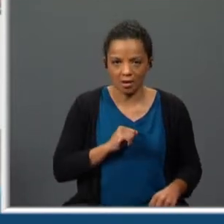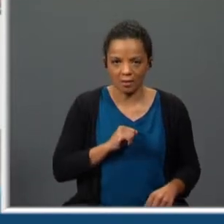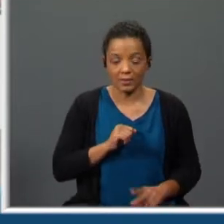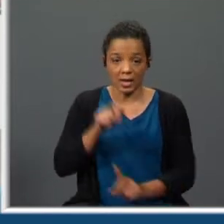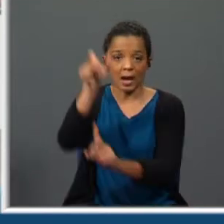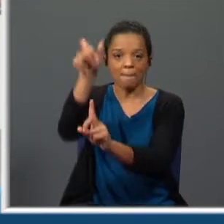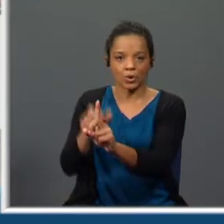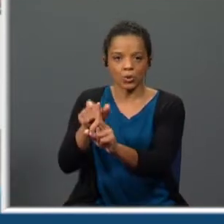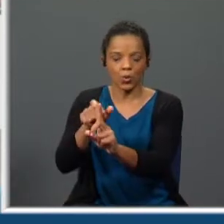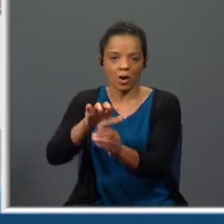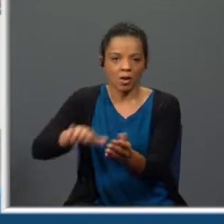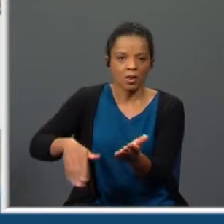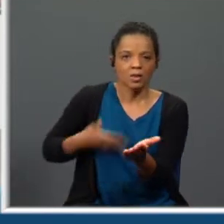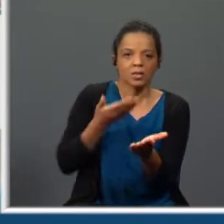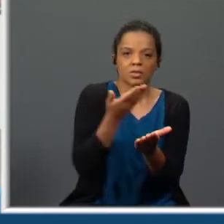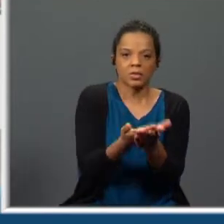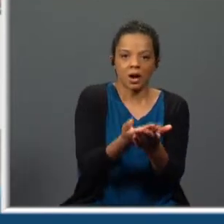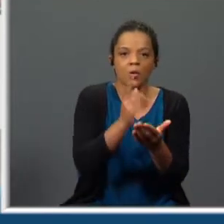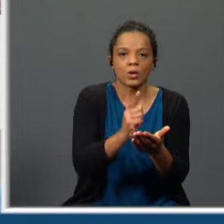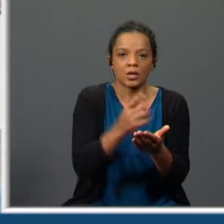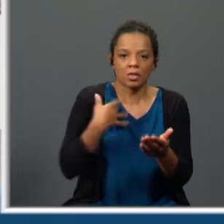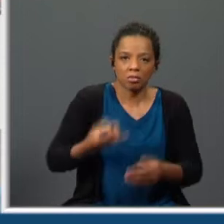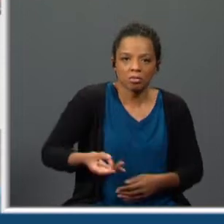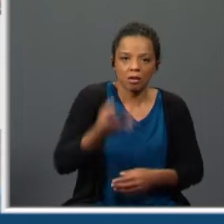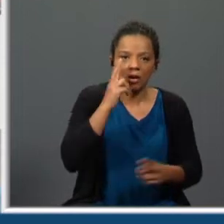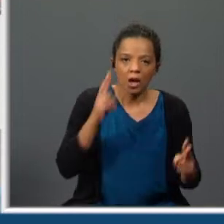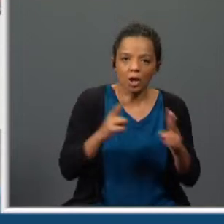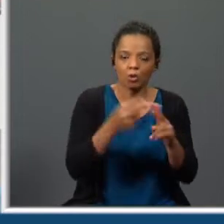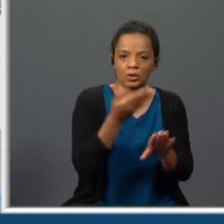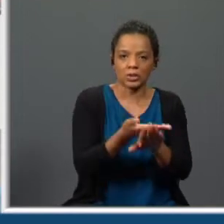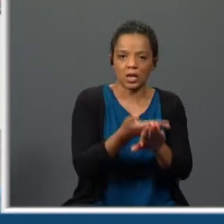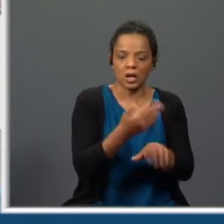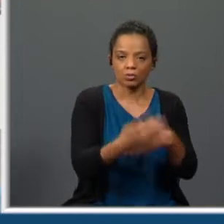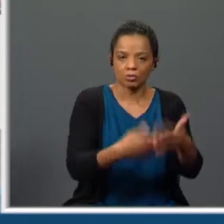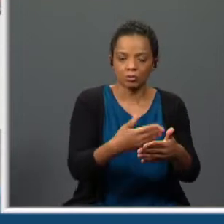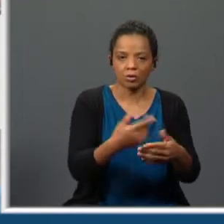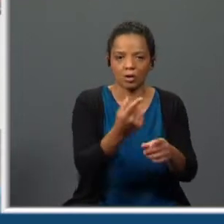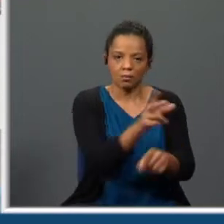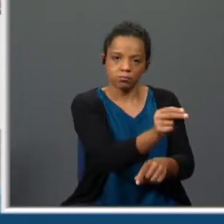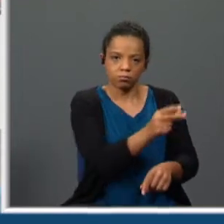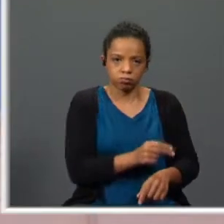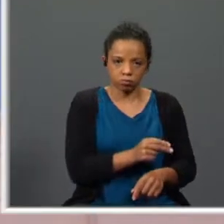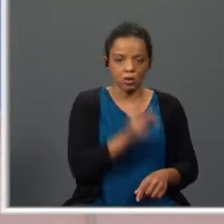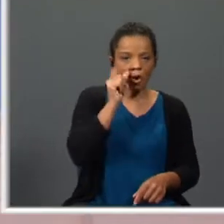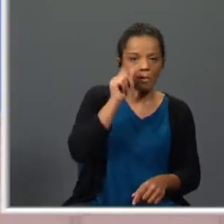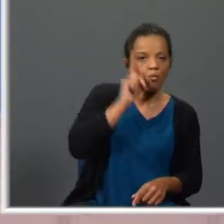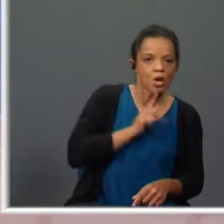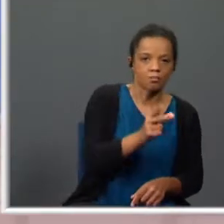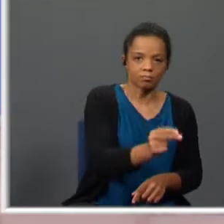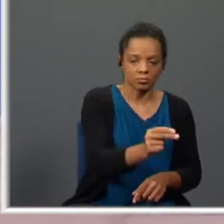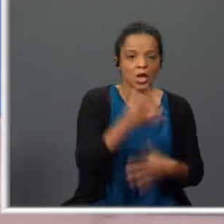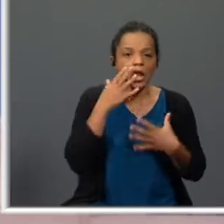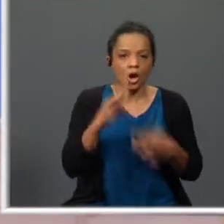que proporcionava os encontros de índole sexual entre parceiros, não é? Entre um homem e uma mulher.